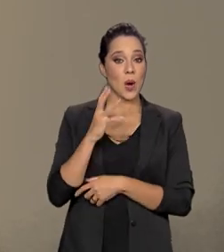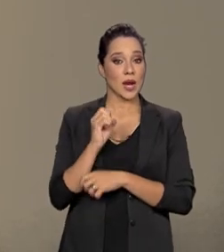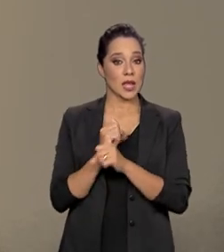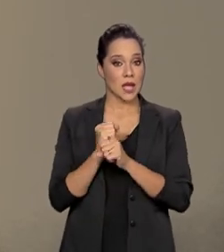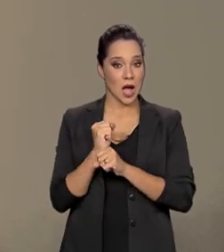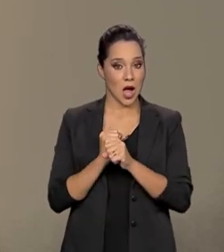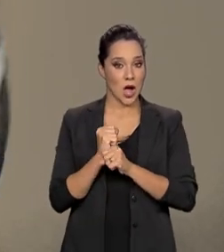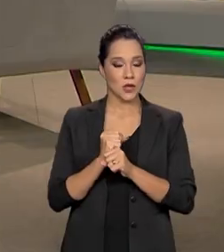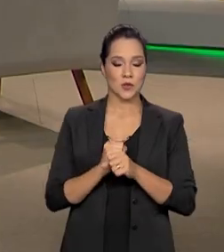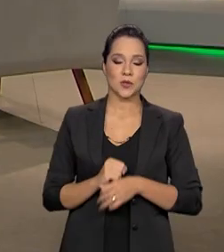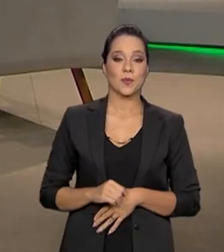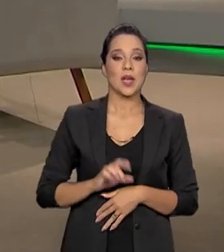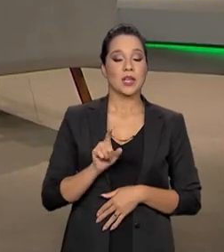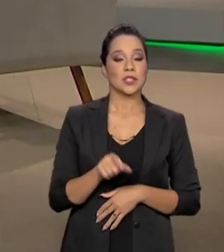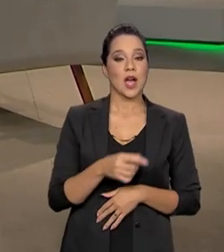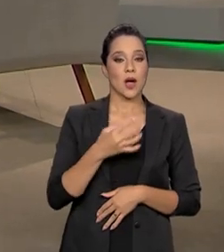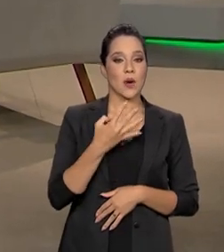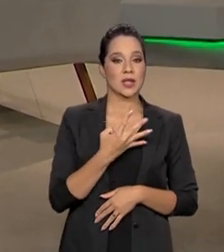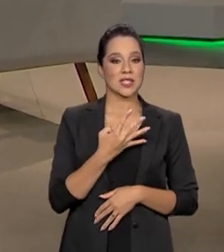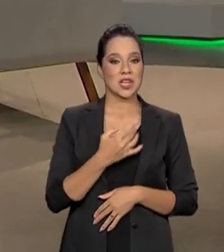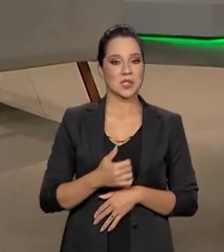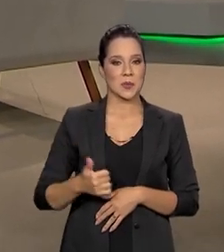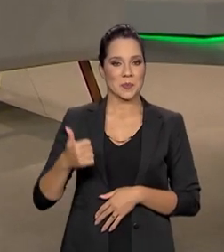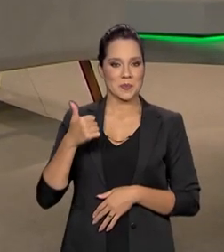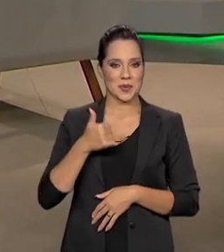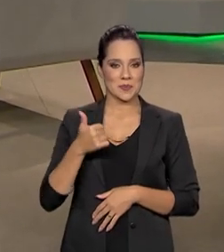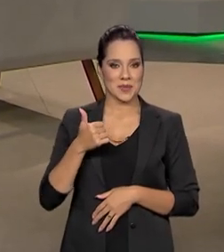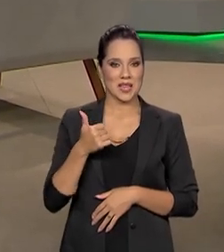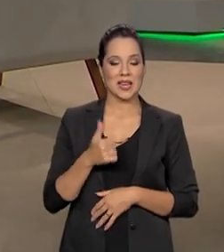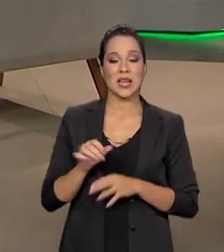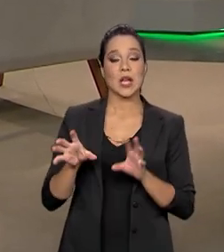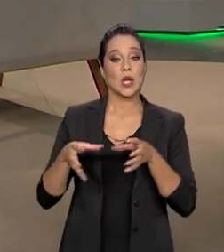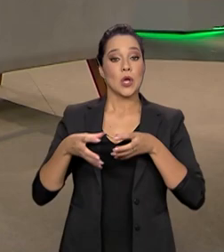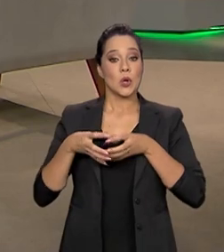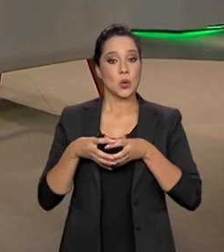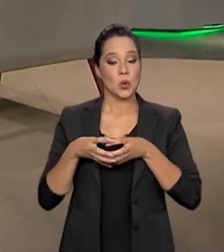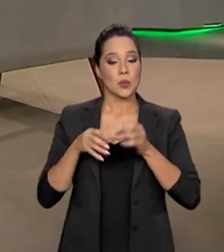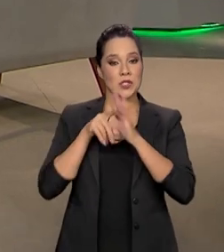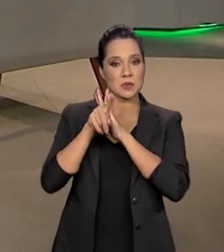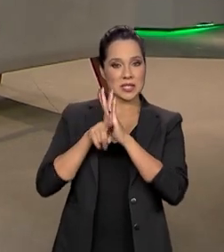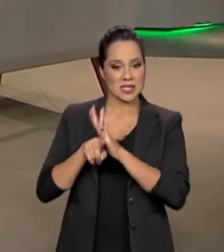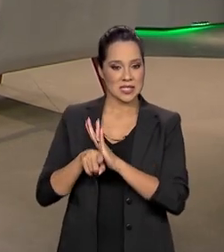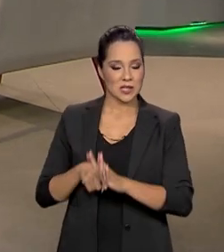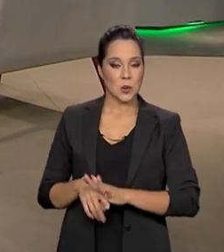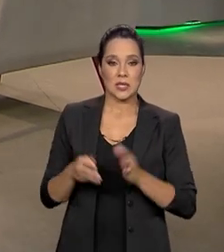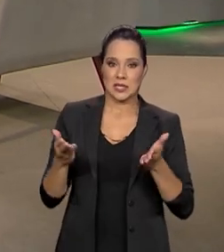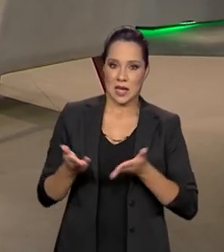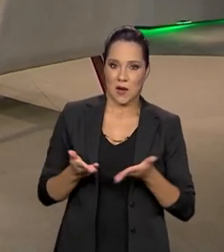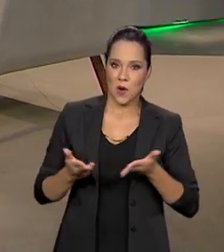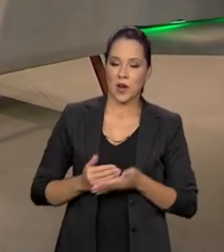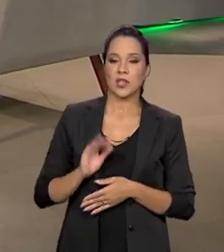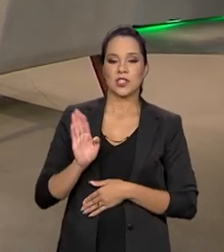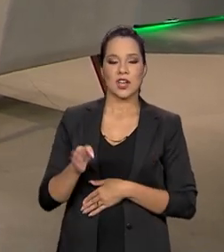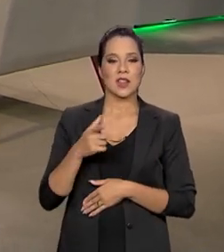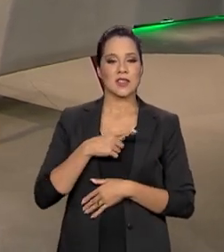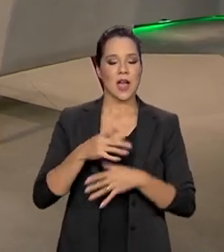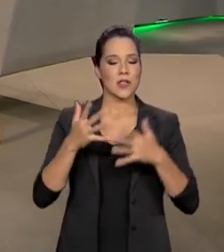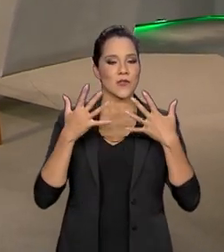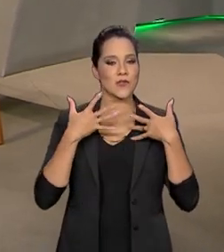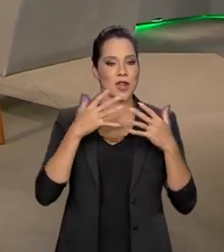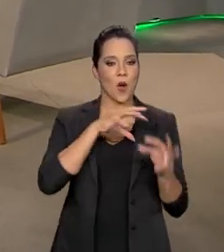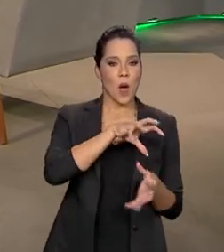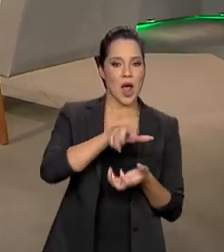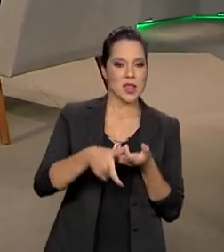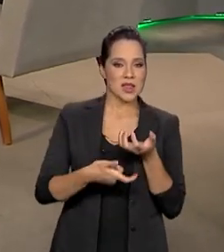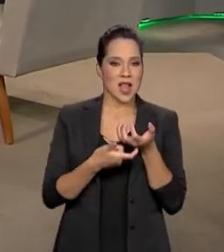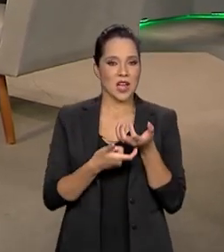A 41ª equipe de pesquisadores agora está lá no Verão Antártico,